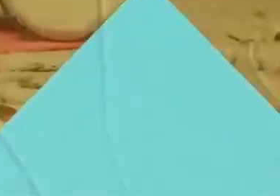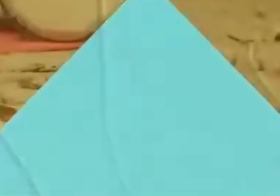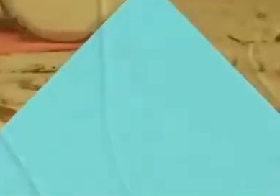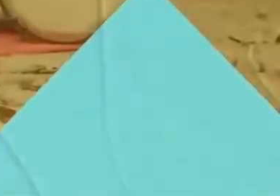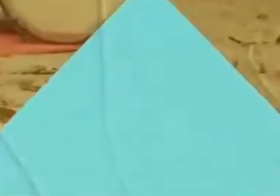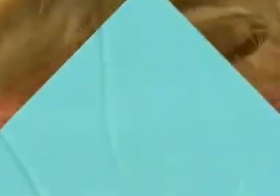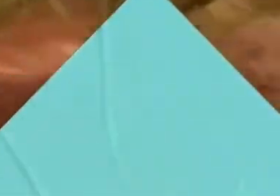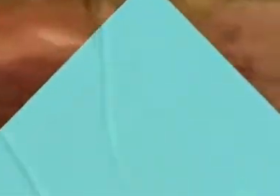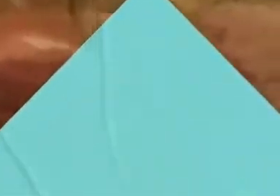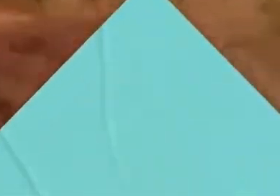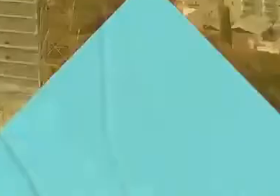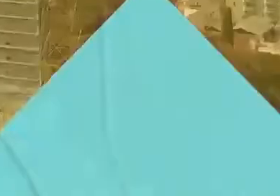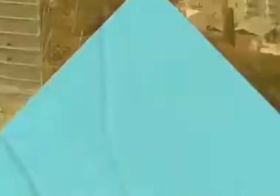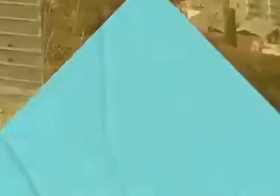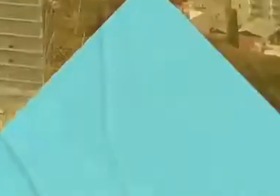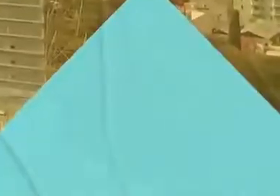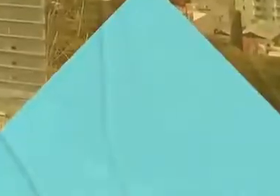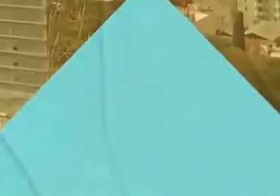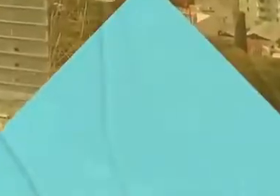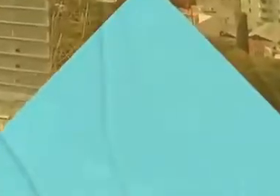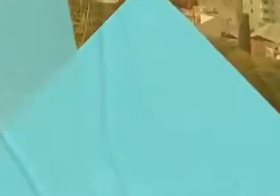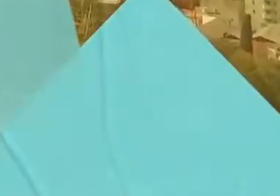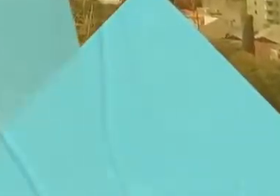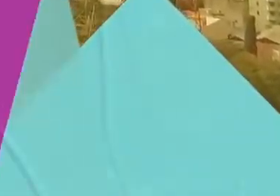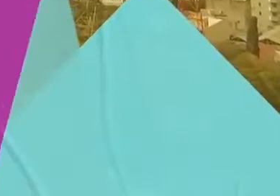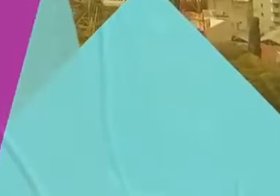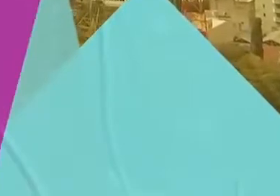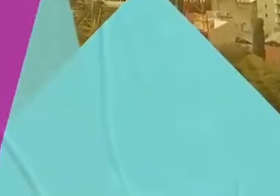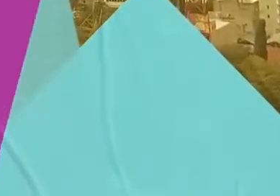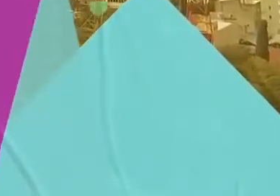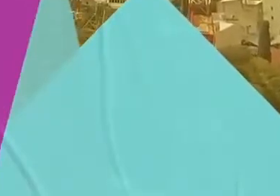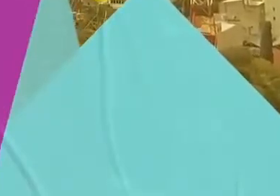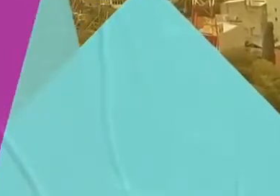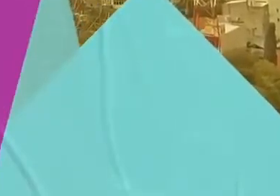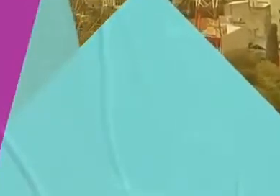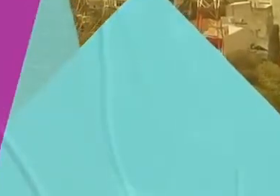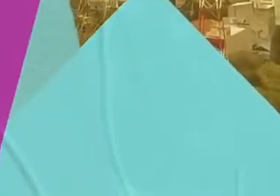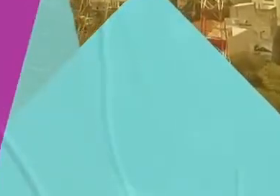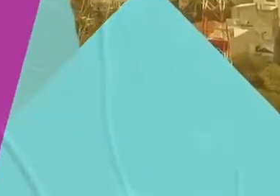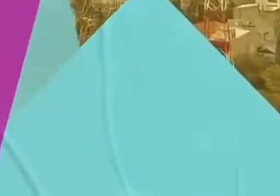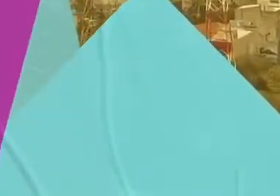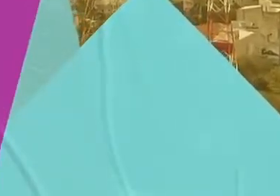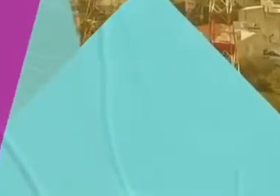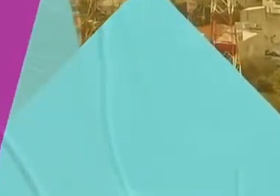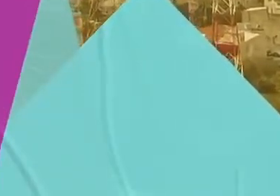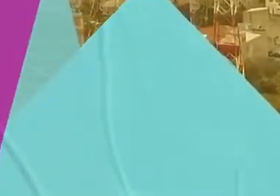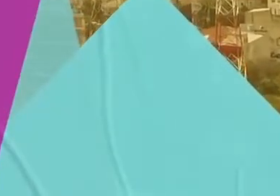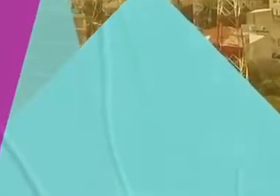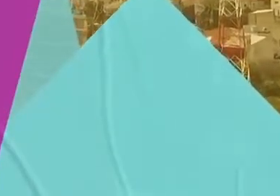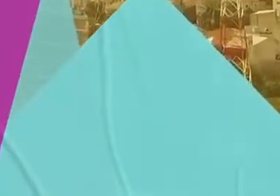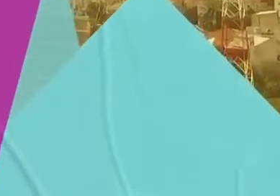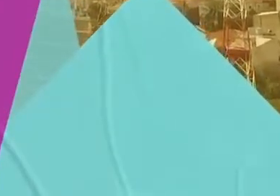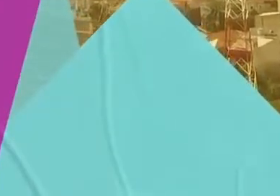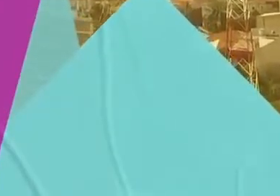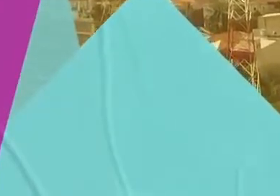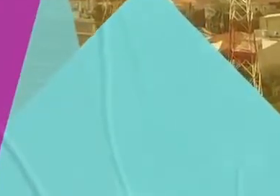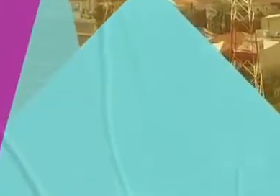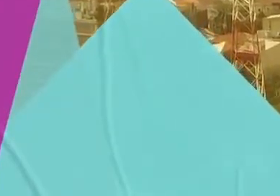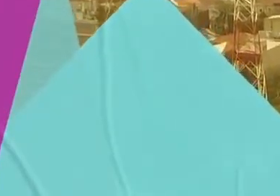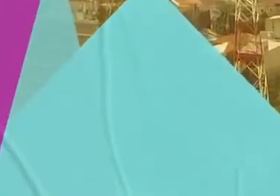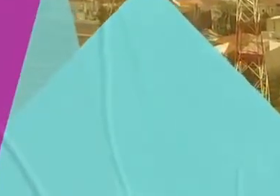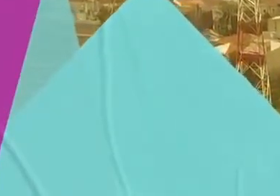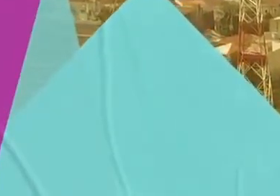bem-estar. Virada Sustentável 2020, de 16 de setembro a 18 de outubro. Acompanhe tudo pelas redes sociais e